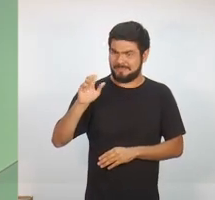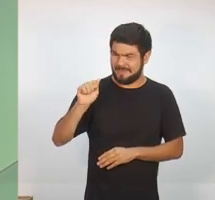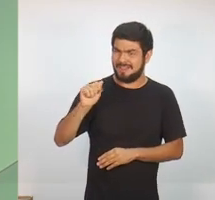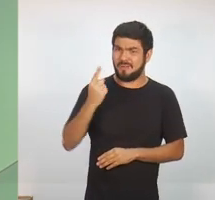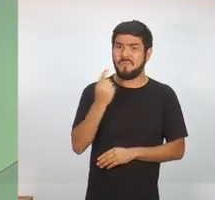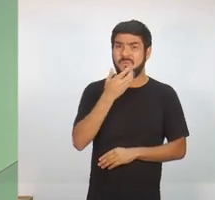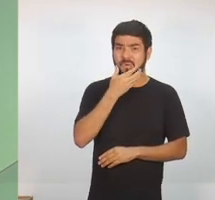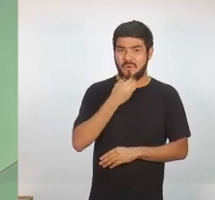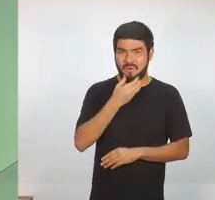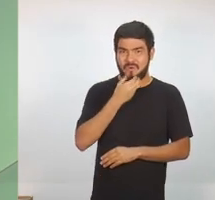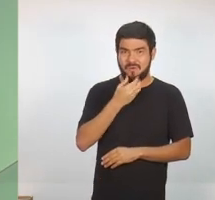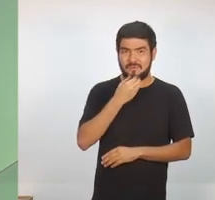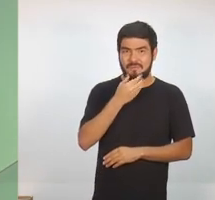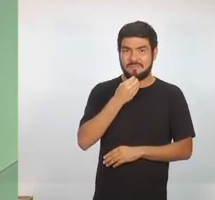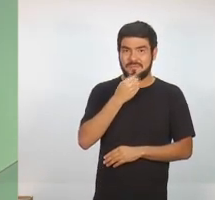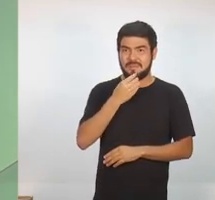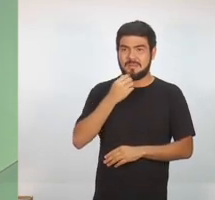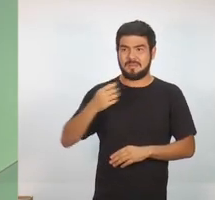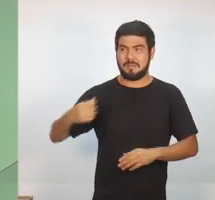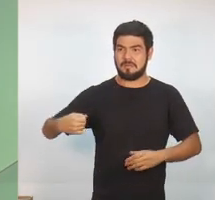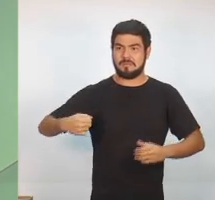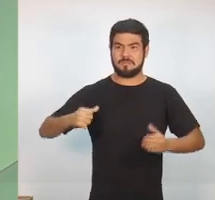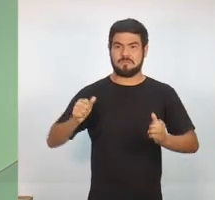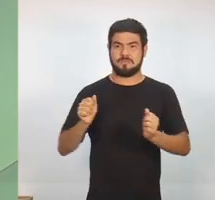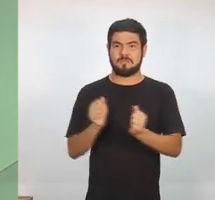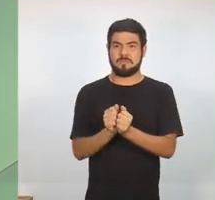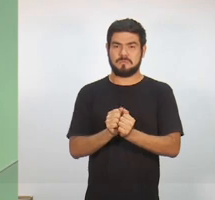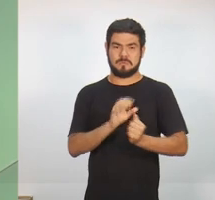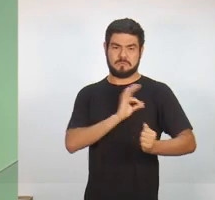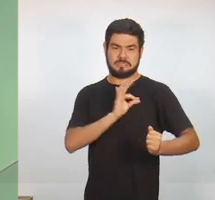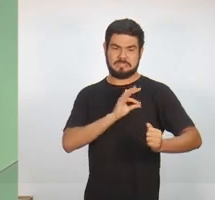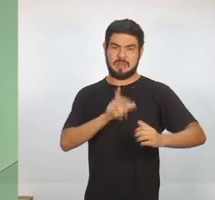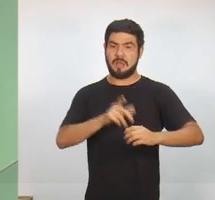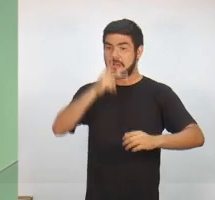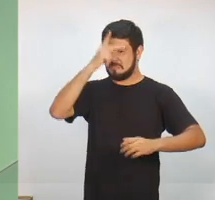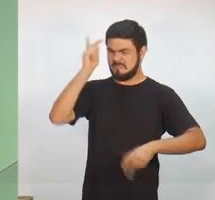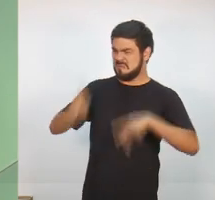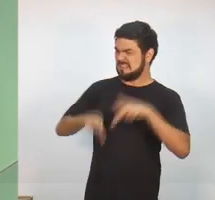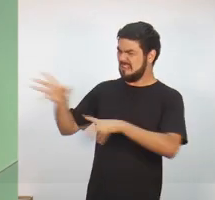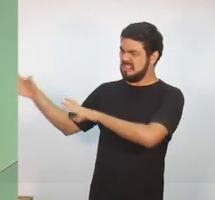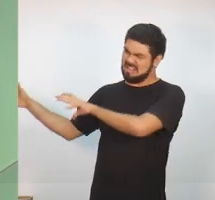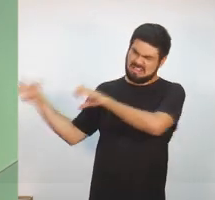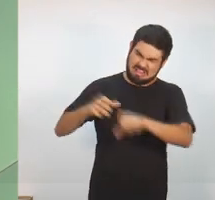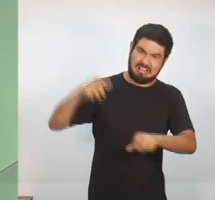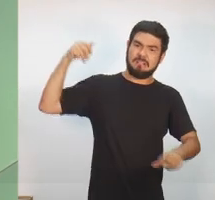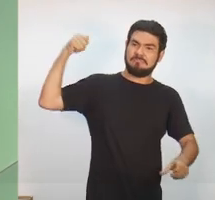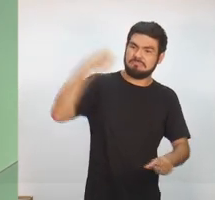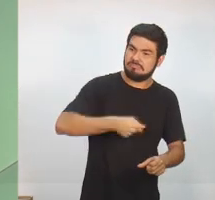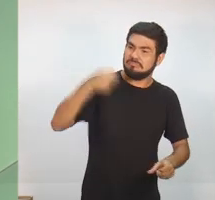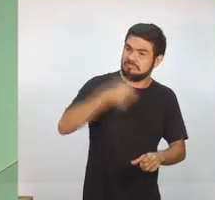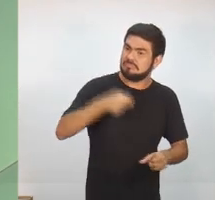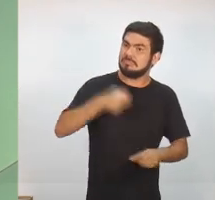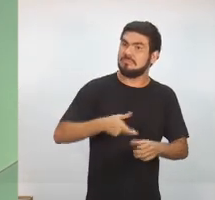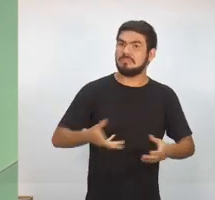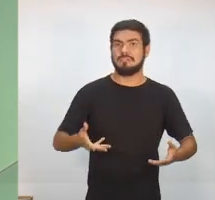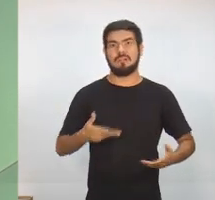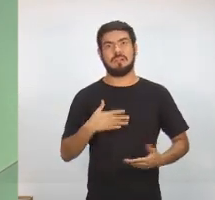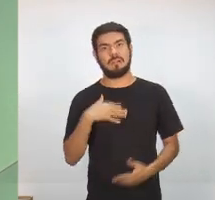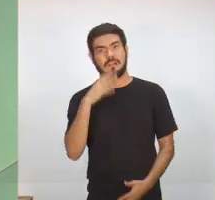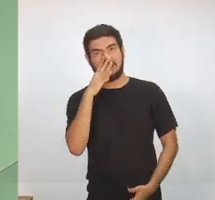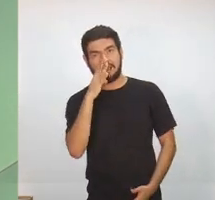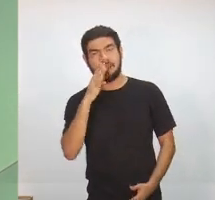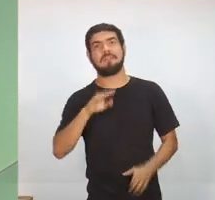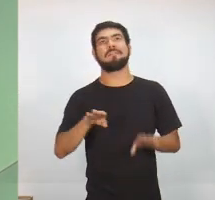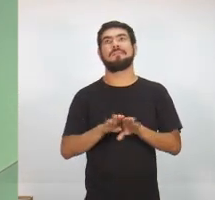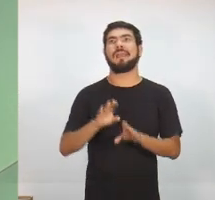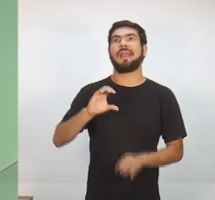retirado das mãos de policiais e foi linchado pela população. Em Capiranga, já essa semana, acabou